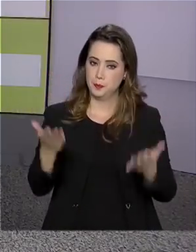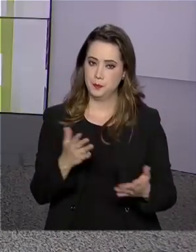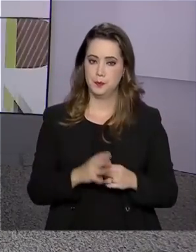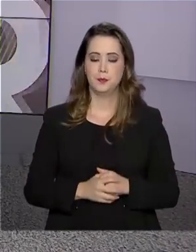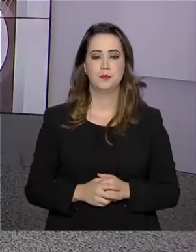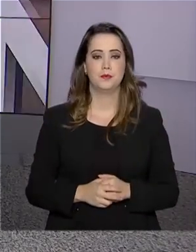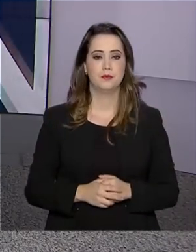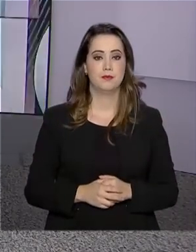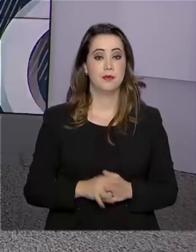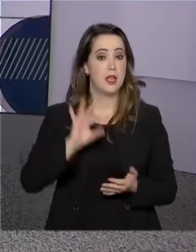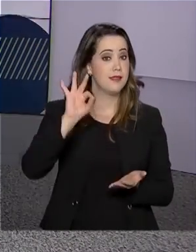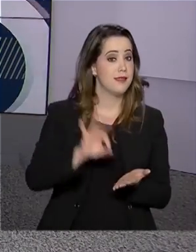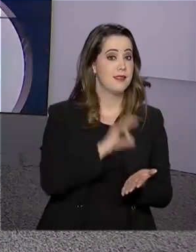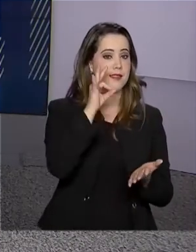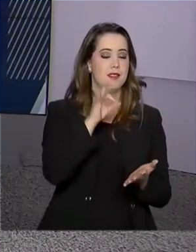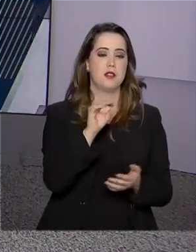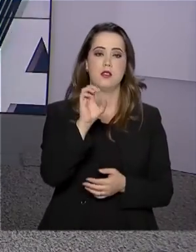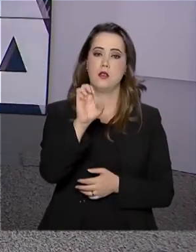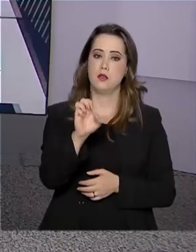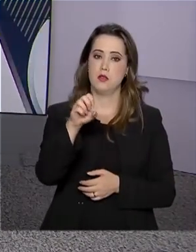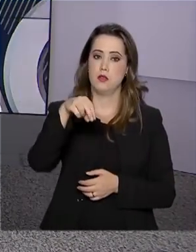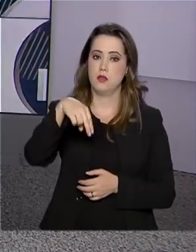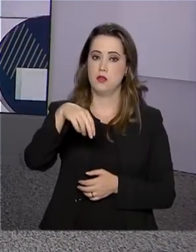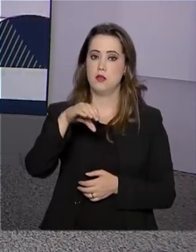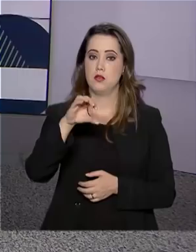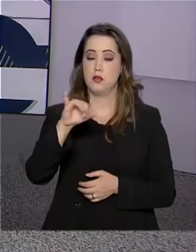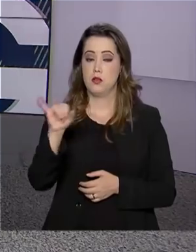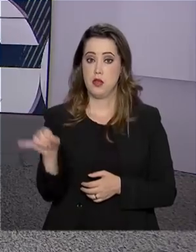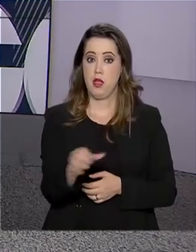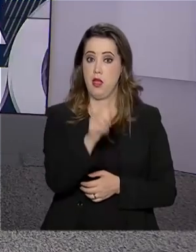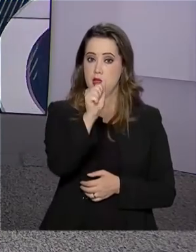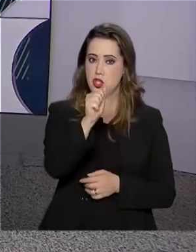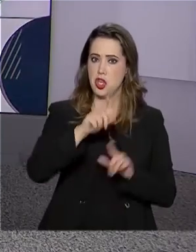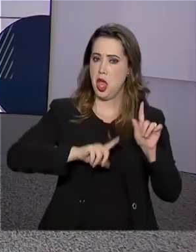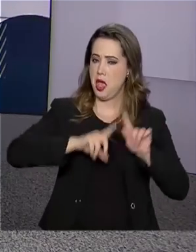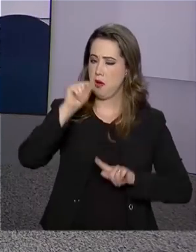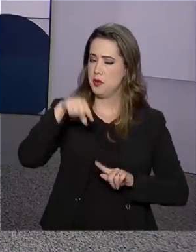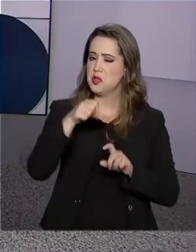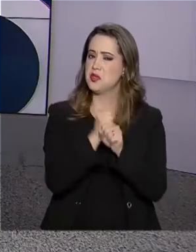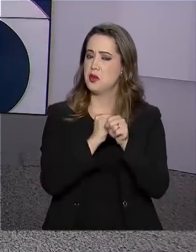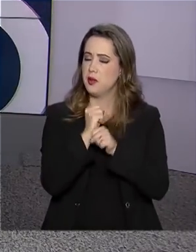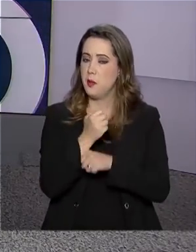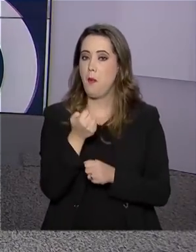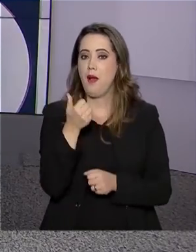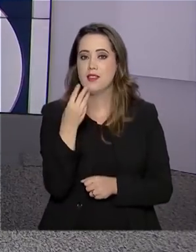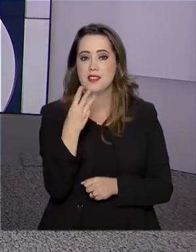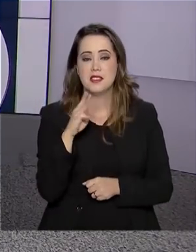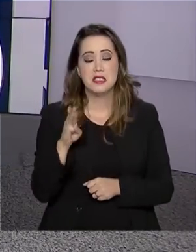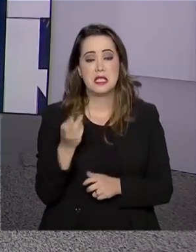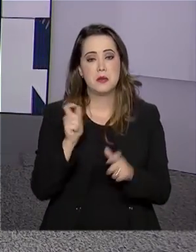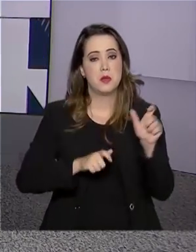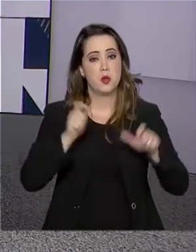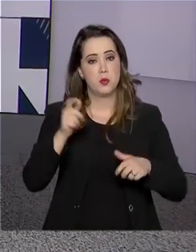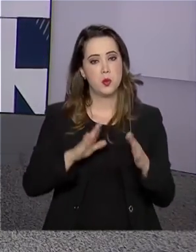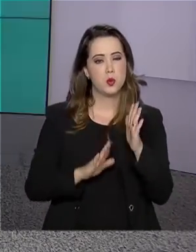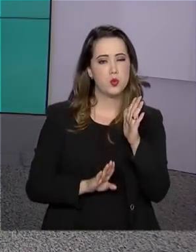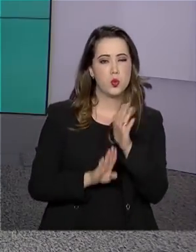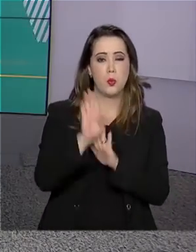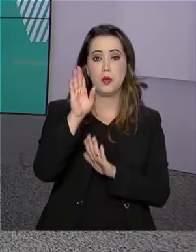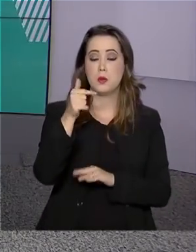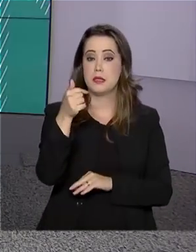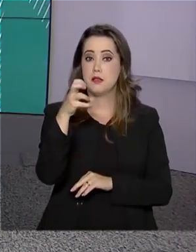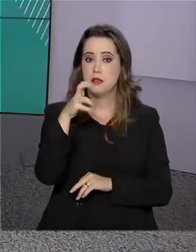As inscrições para o Enseja bateram recorde este ano. Foram quase 3 milhões de candidatos. Um aumento de